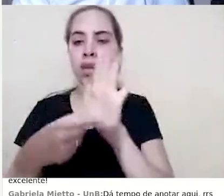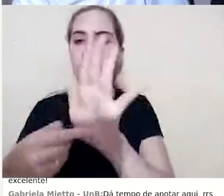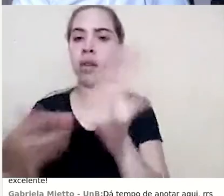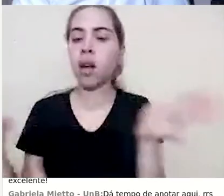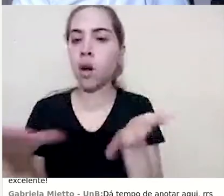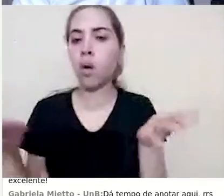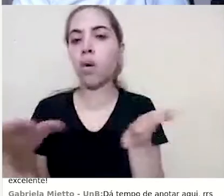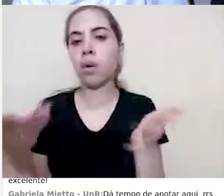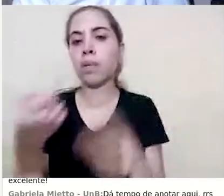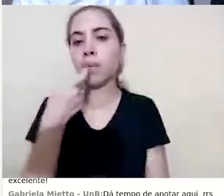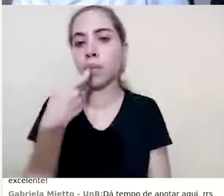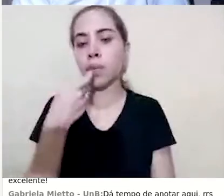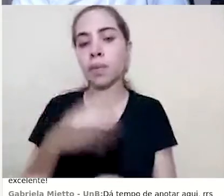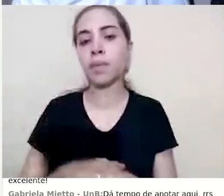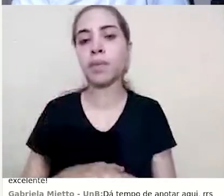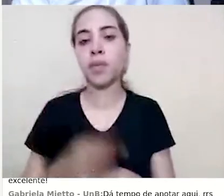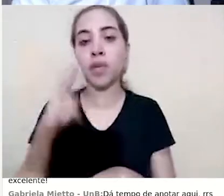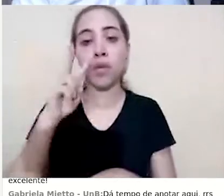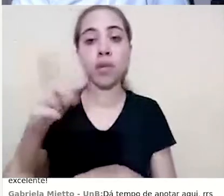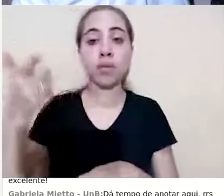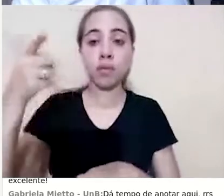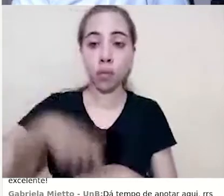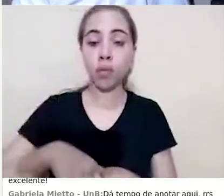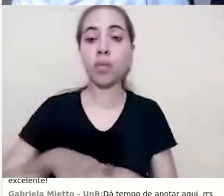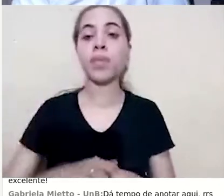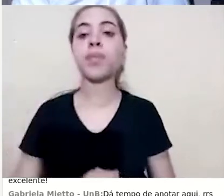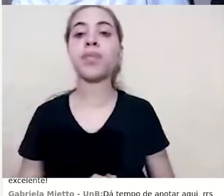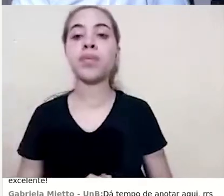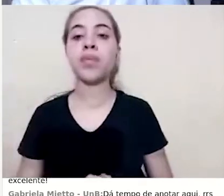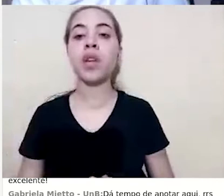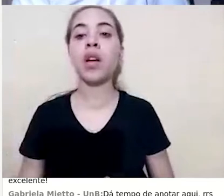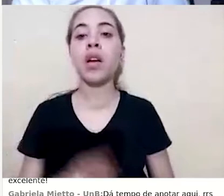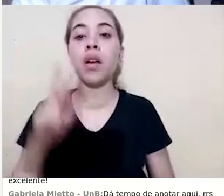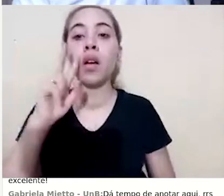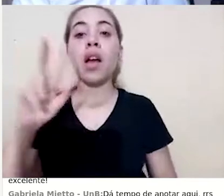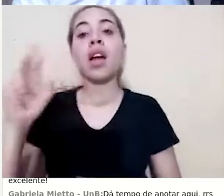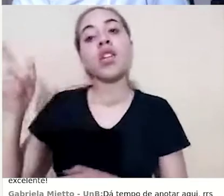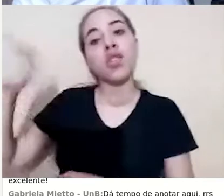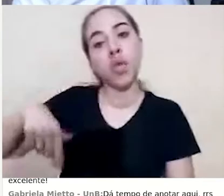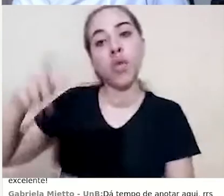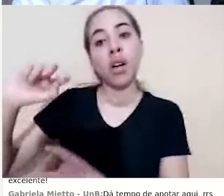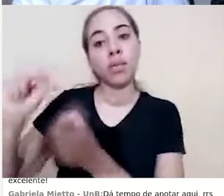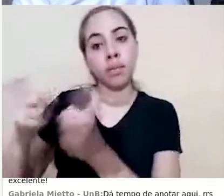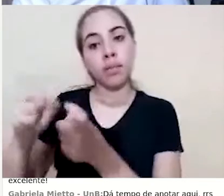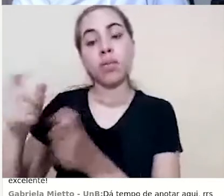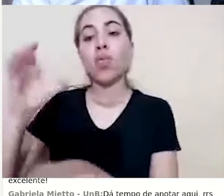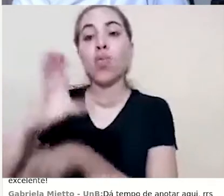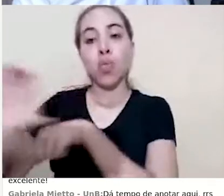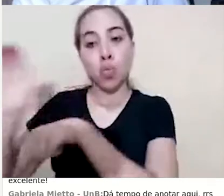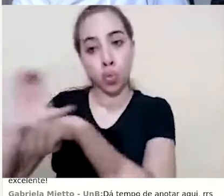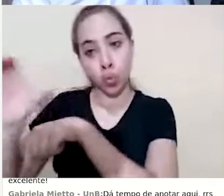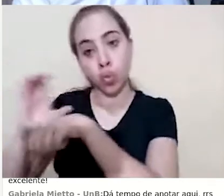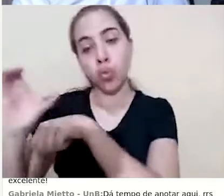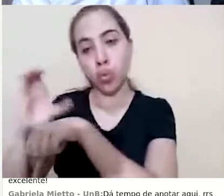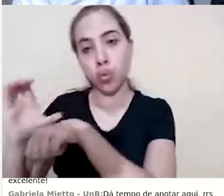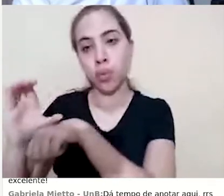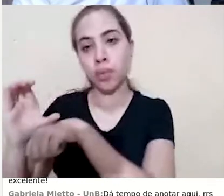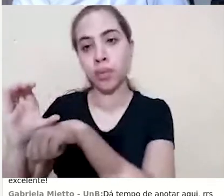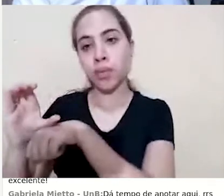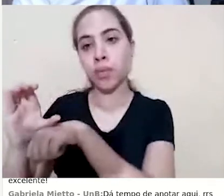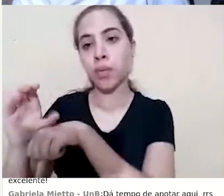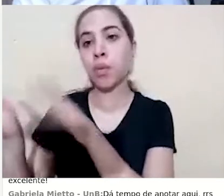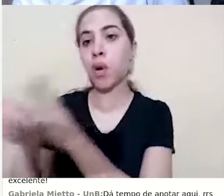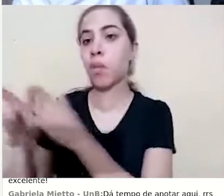Eu vou abri-la novamente. Então, de novo, vou na administração do curso, no guia